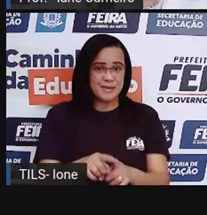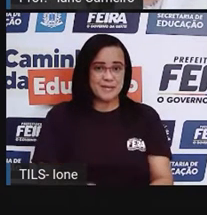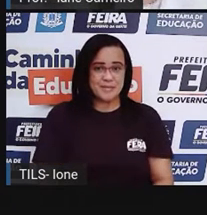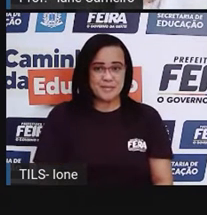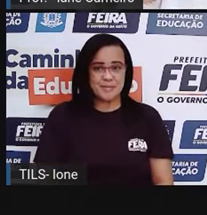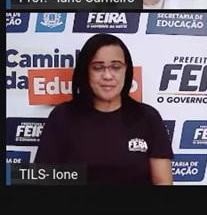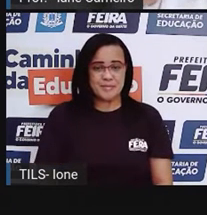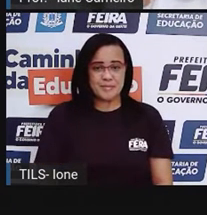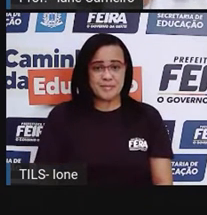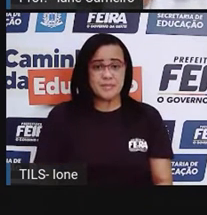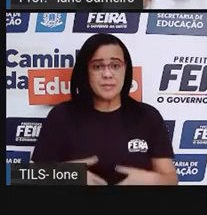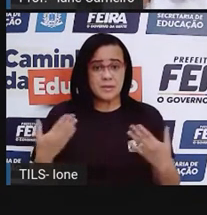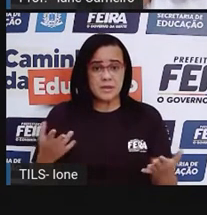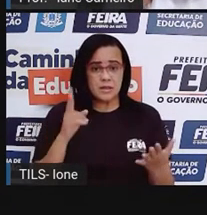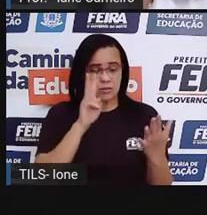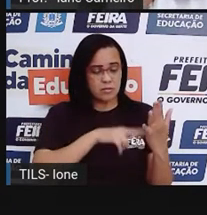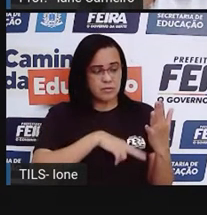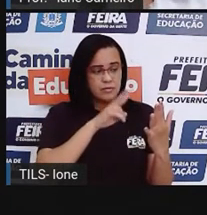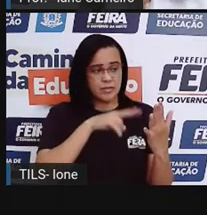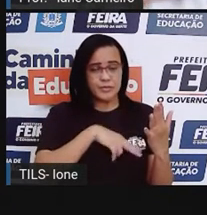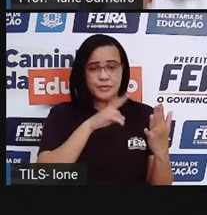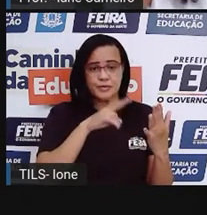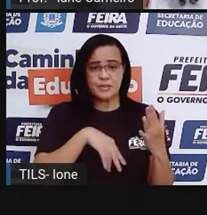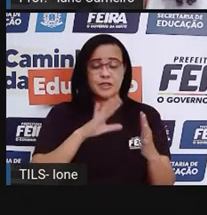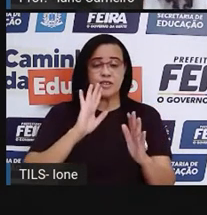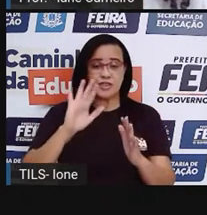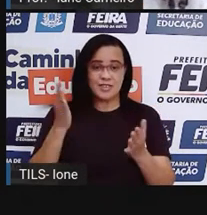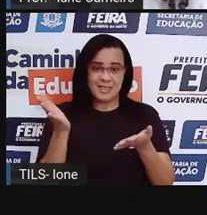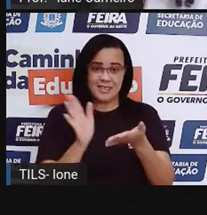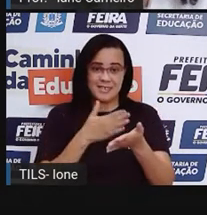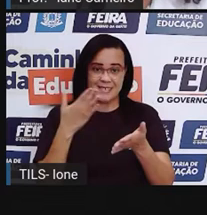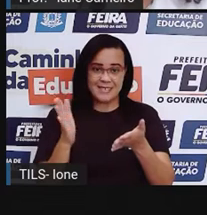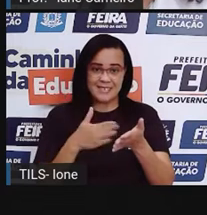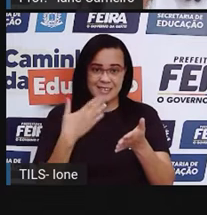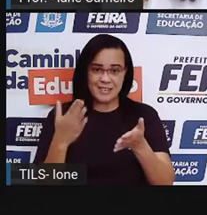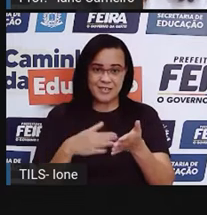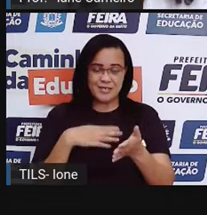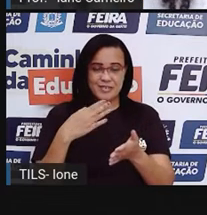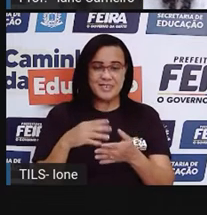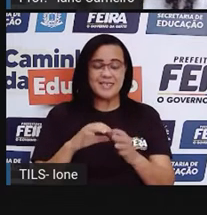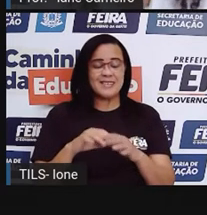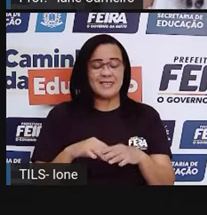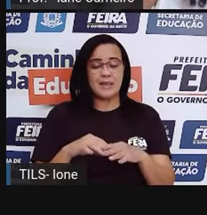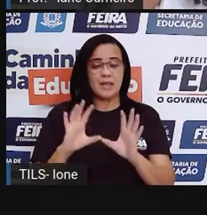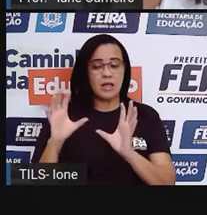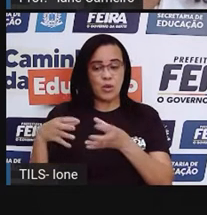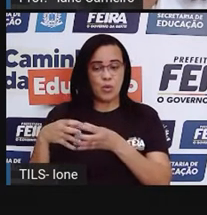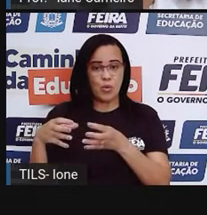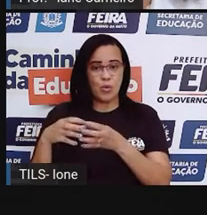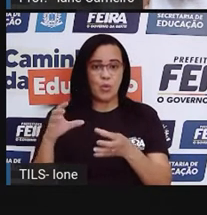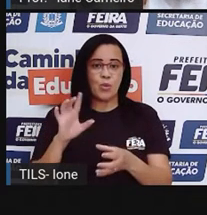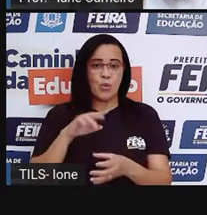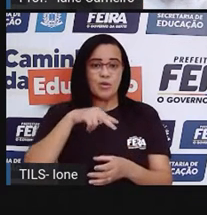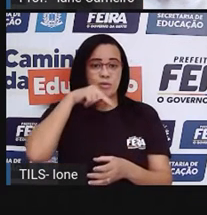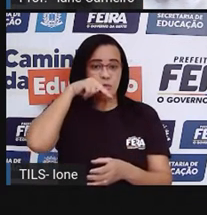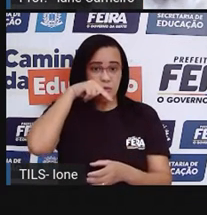Então, como a gente viu na leitura da revista, né? Da turma da Mônica, as crianças, elas possuem muitos